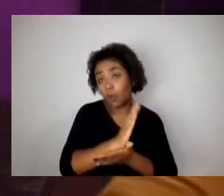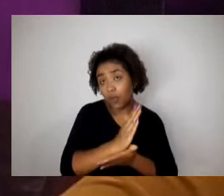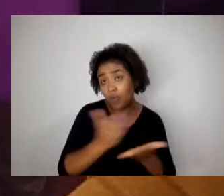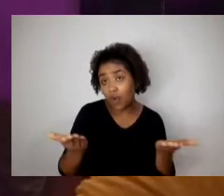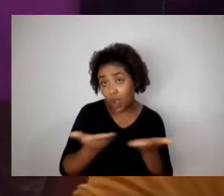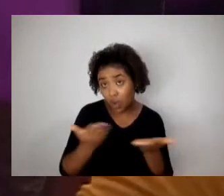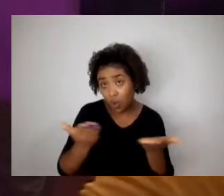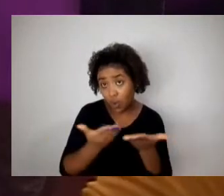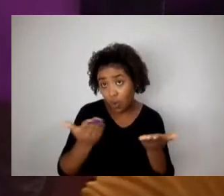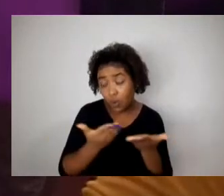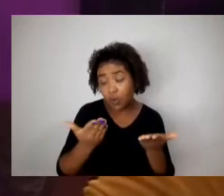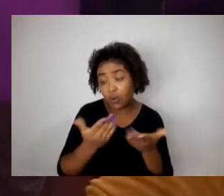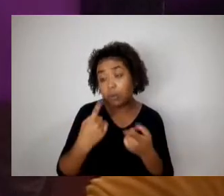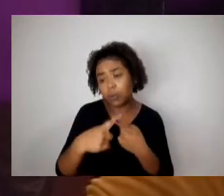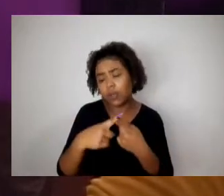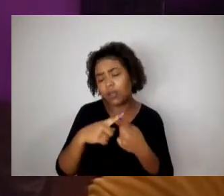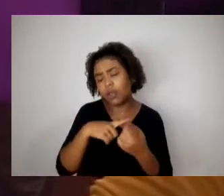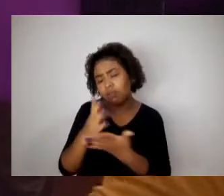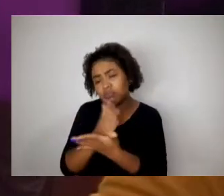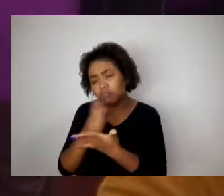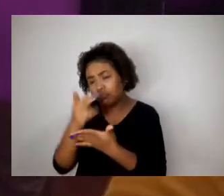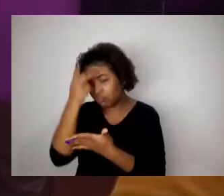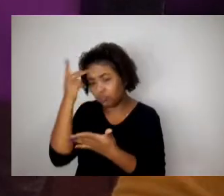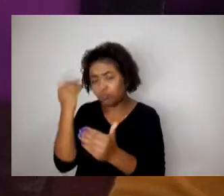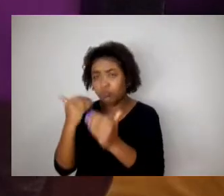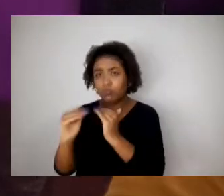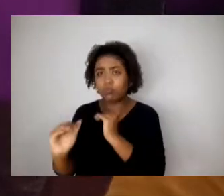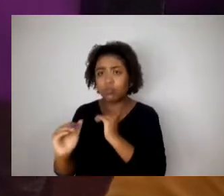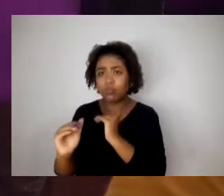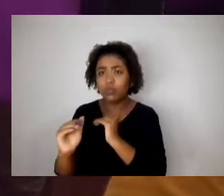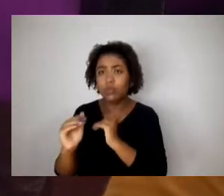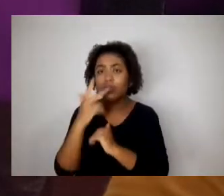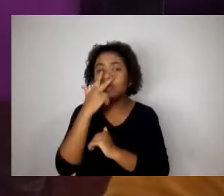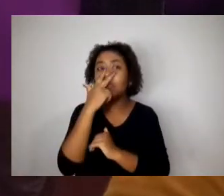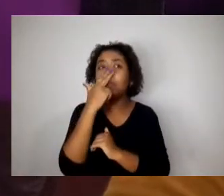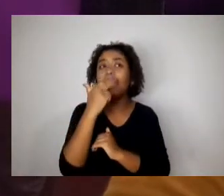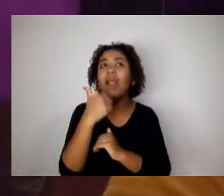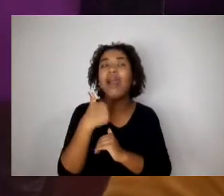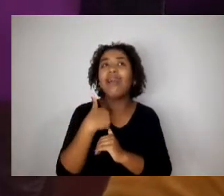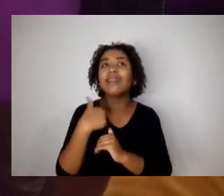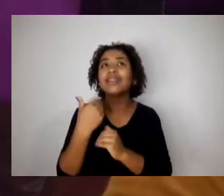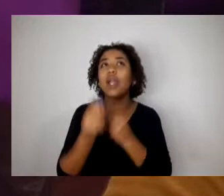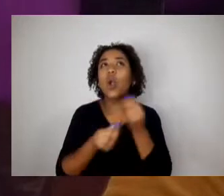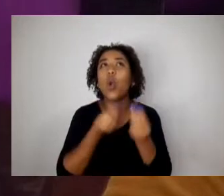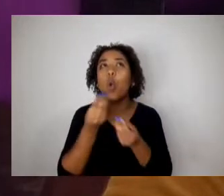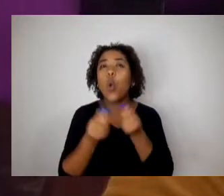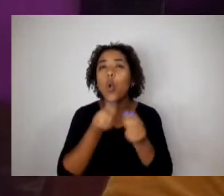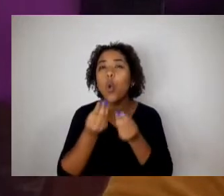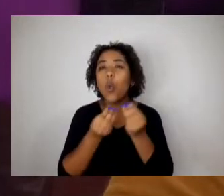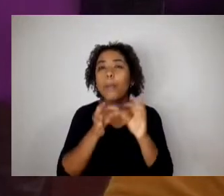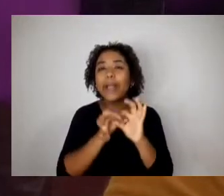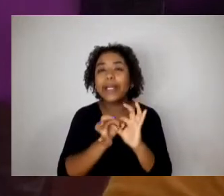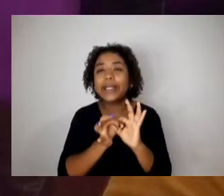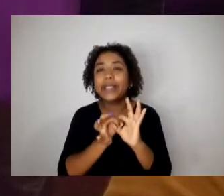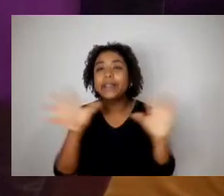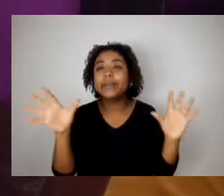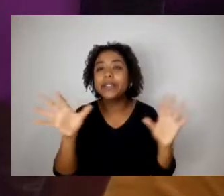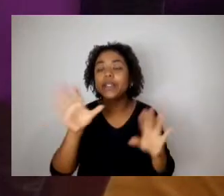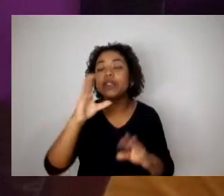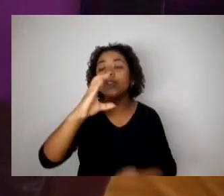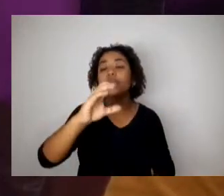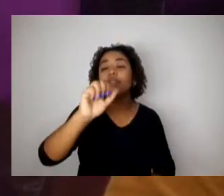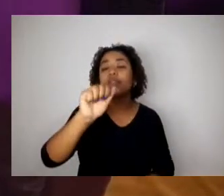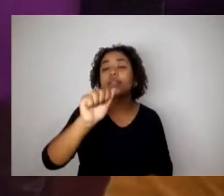votos contrários, feriu a norma liberdade de cátedra, que é a liberdade de você